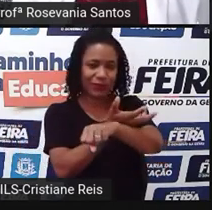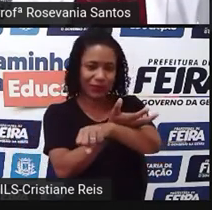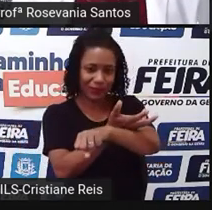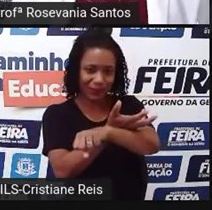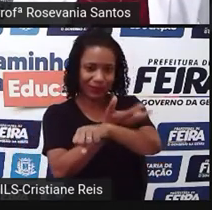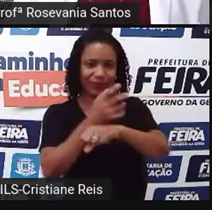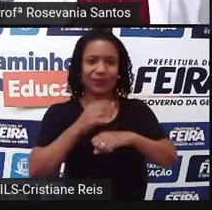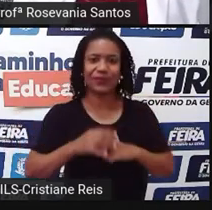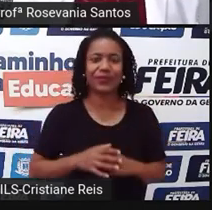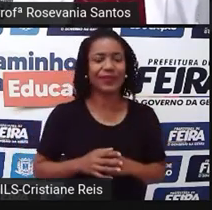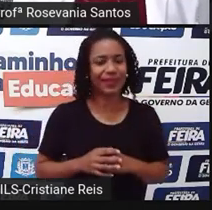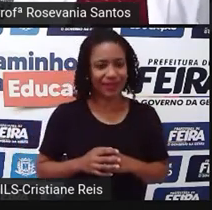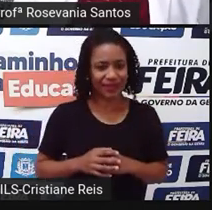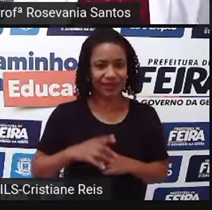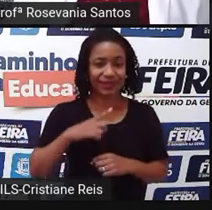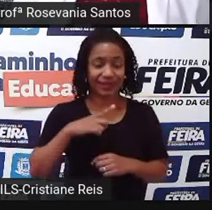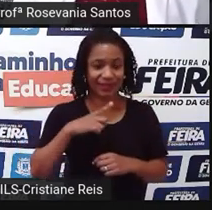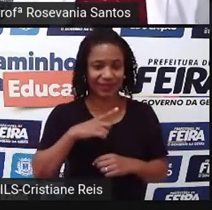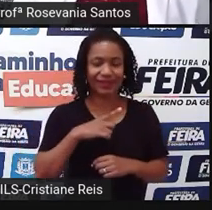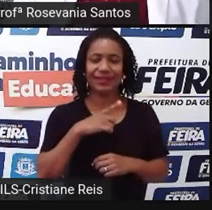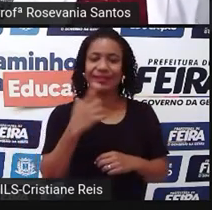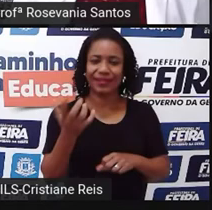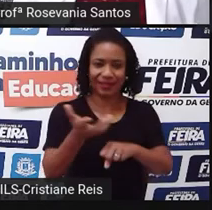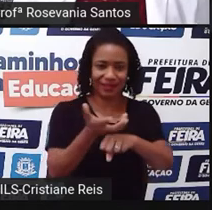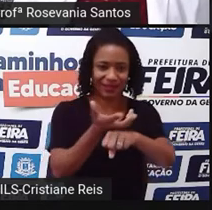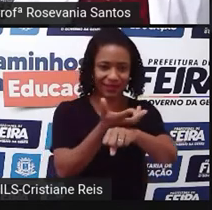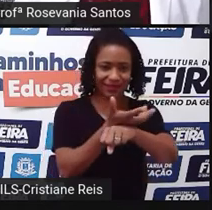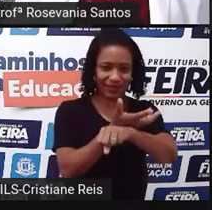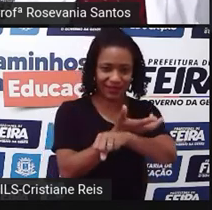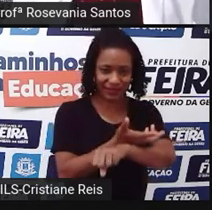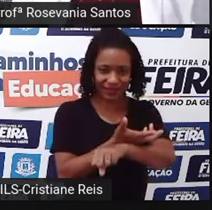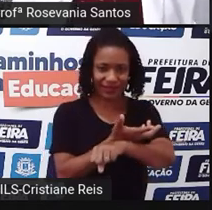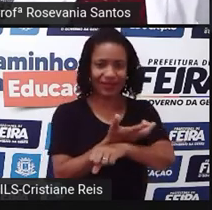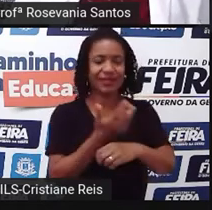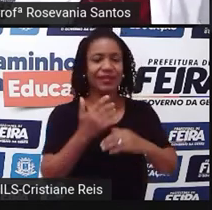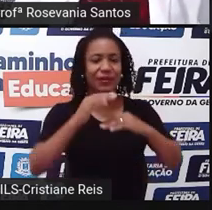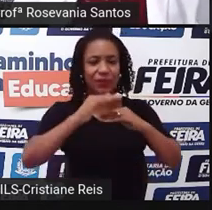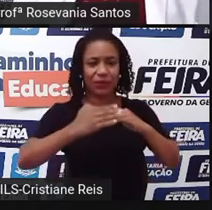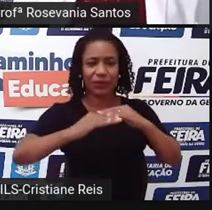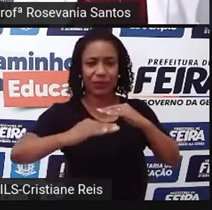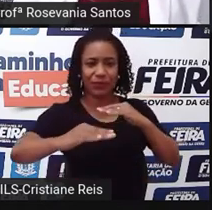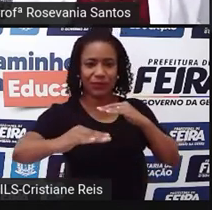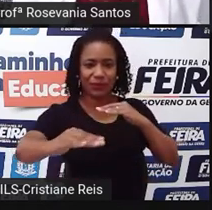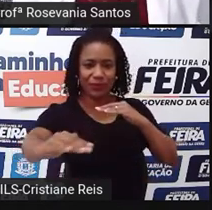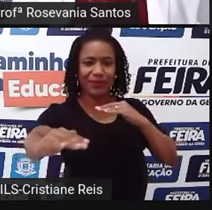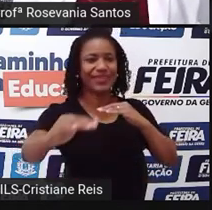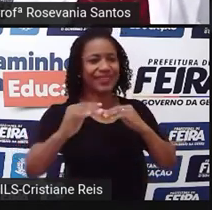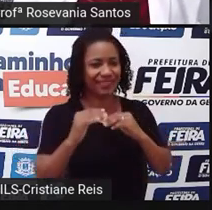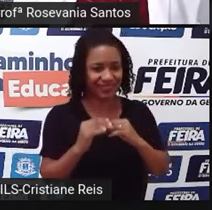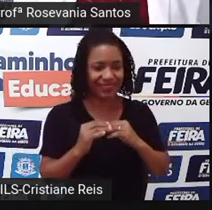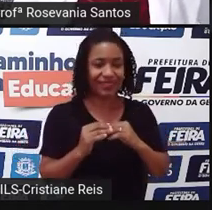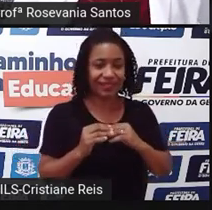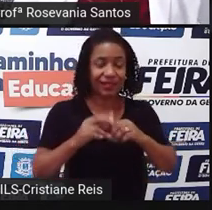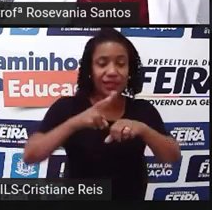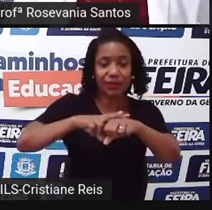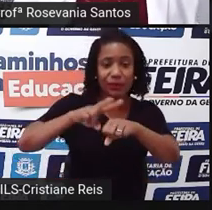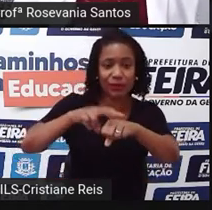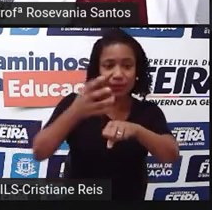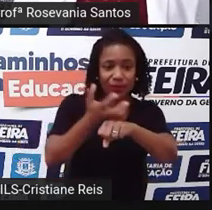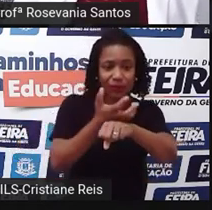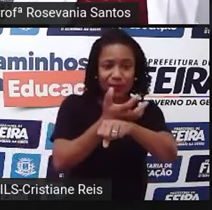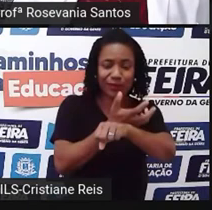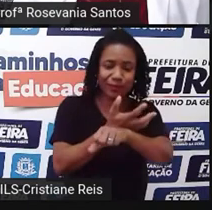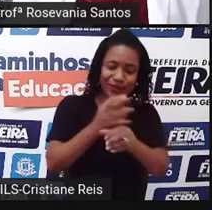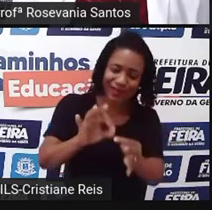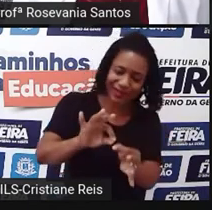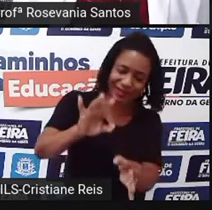Então, são vegetações rasteiras predominantemente formadas por graminhas, herbáceas, que atingem até 50 centímetros